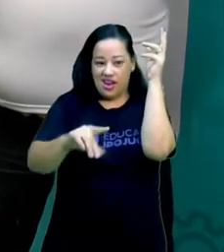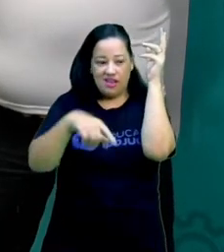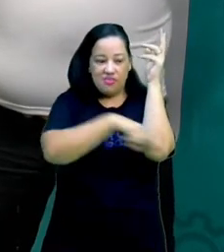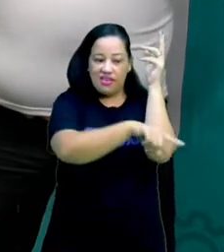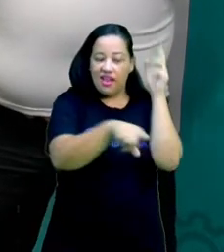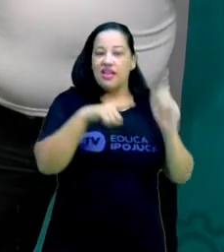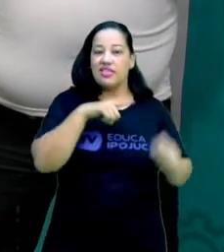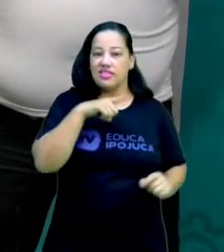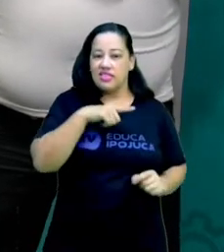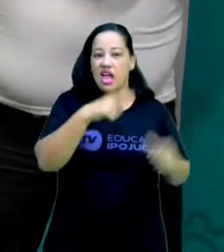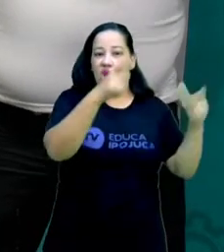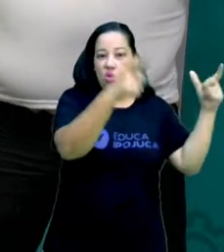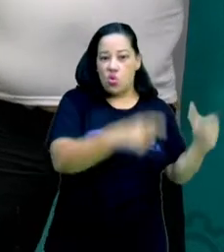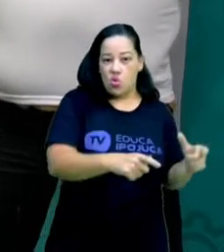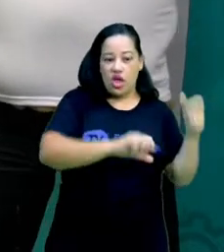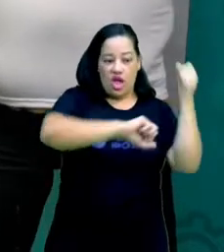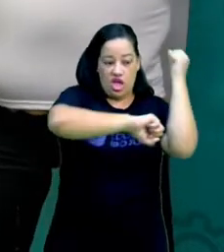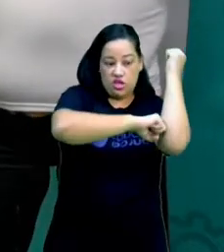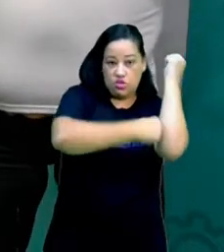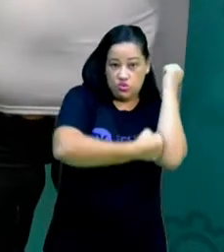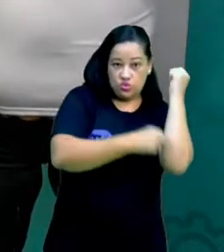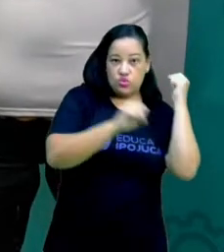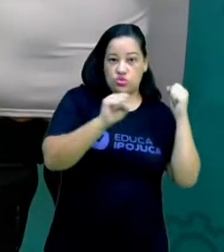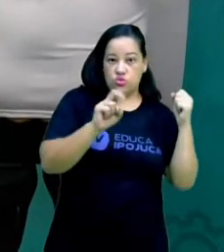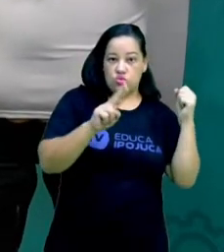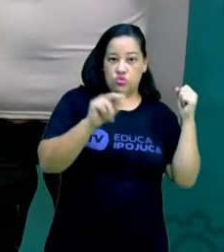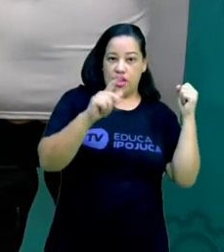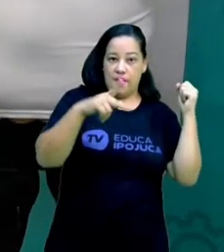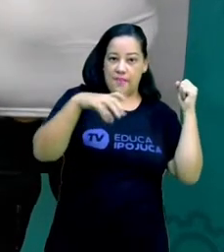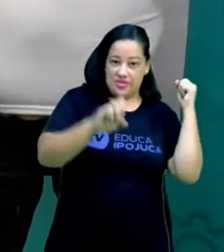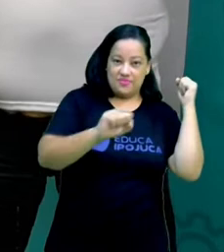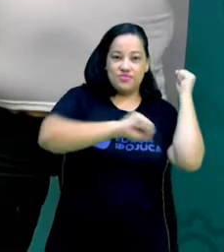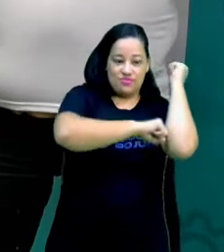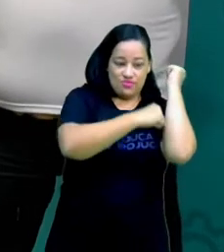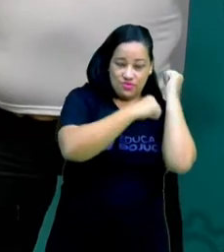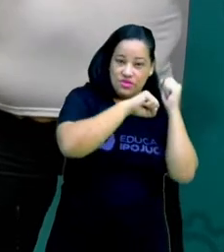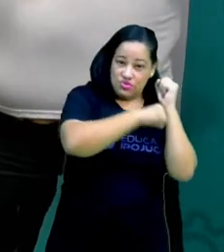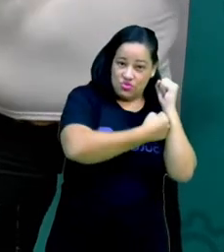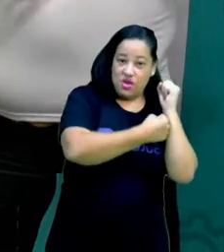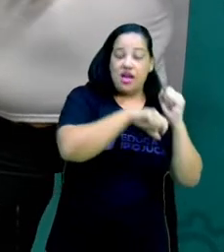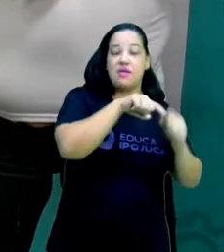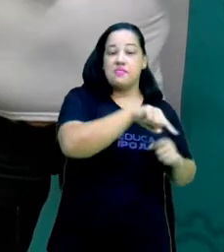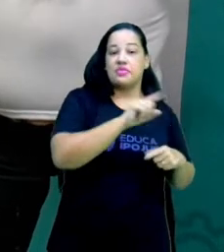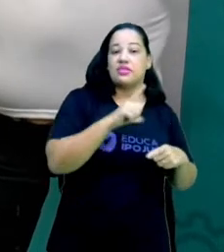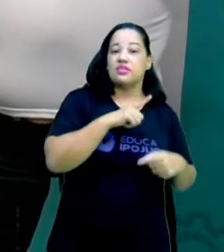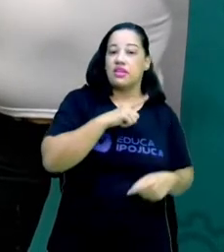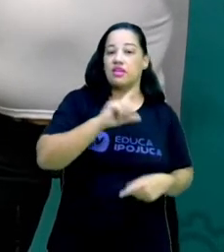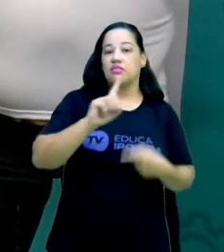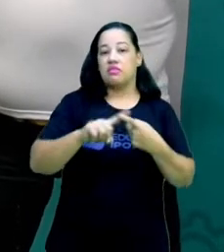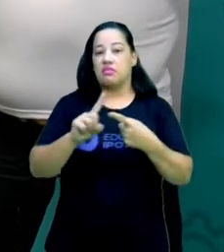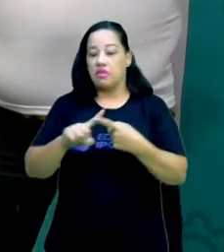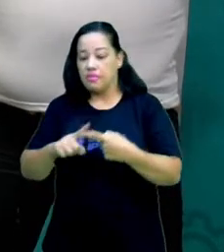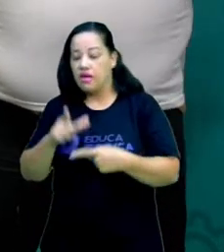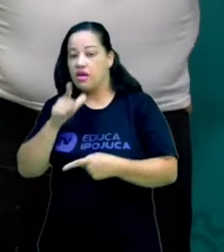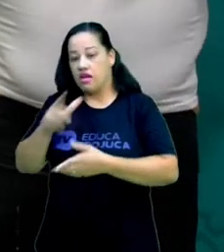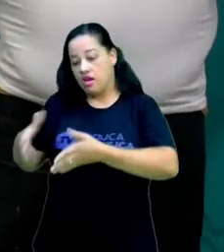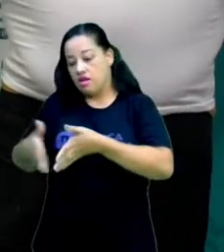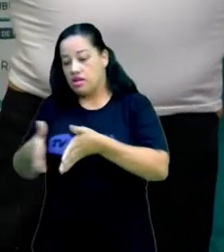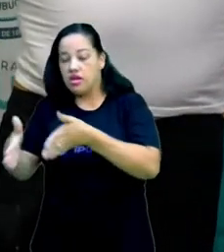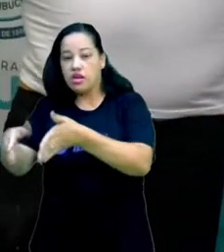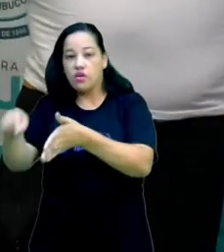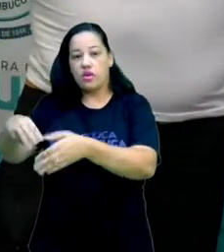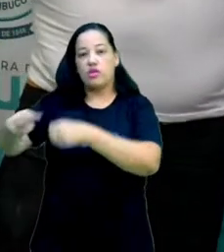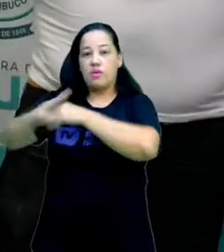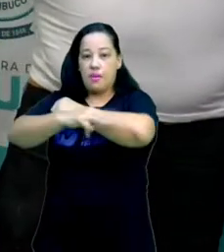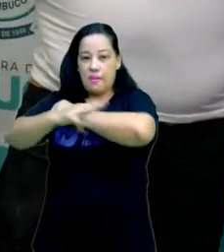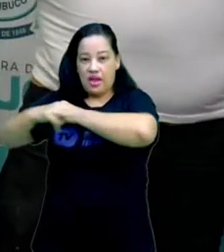próximo ao porto de Suape, a gente tem manguezais localizados no estuário do rio Maracaípe e eles